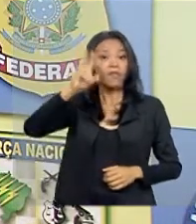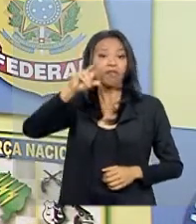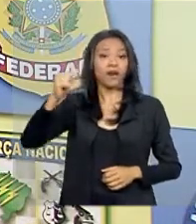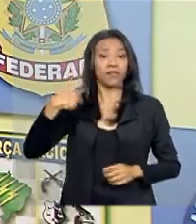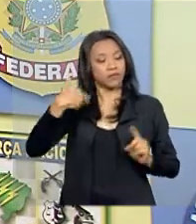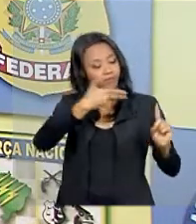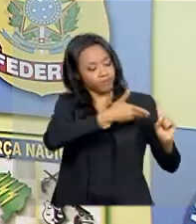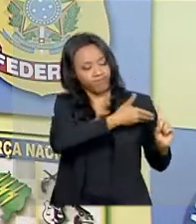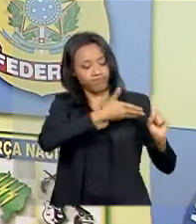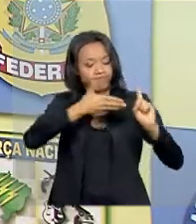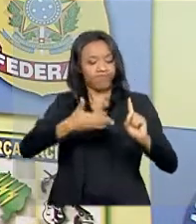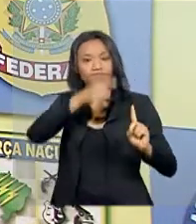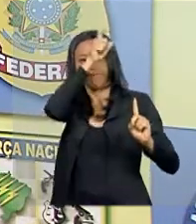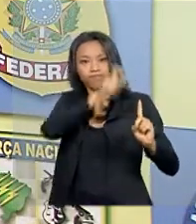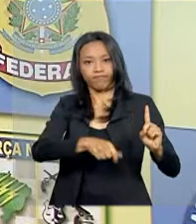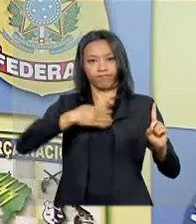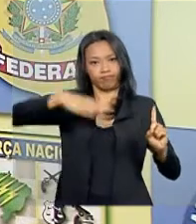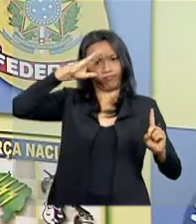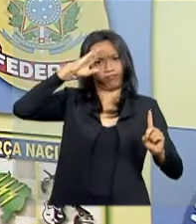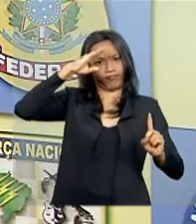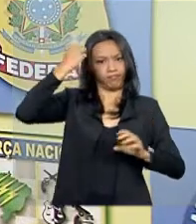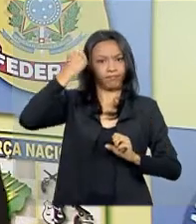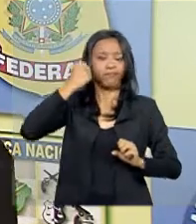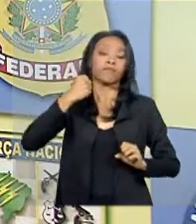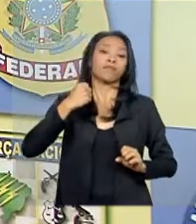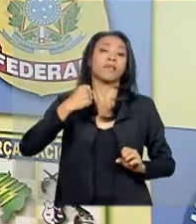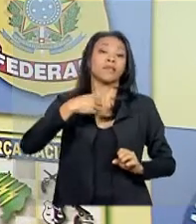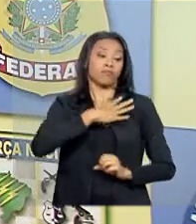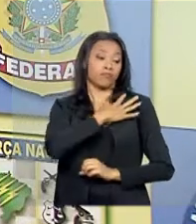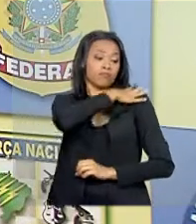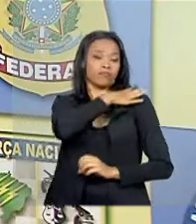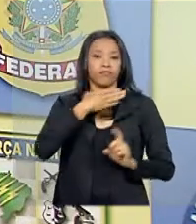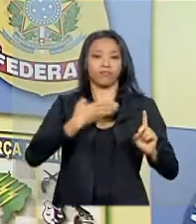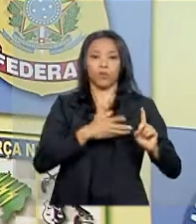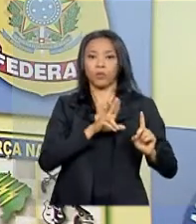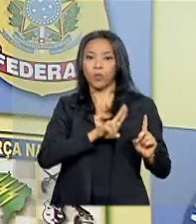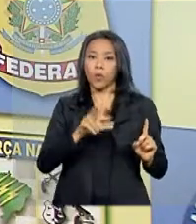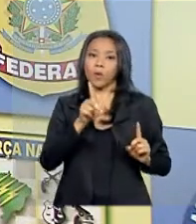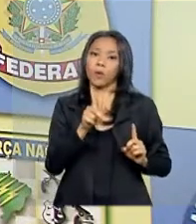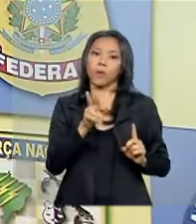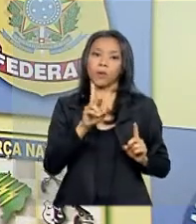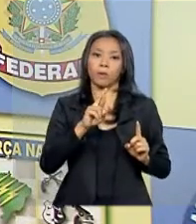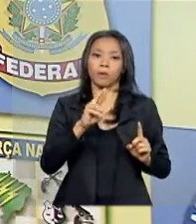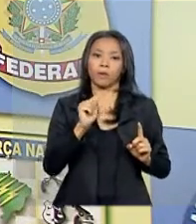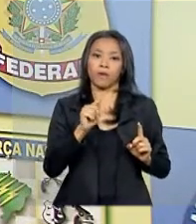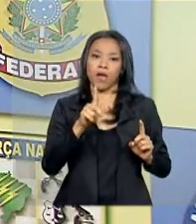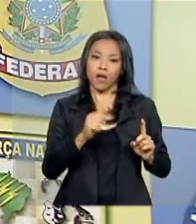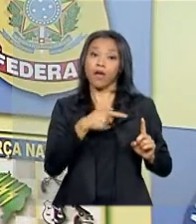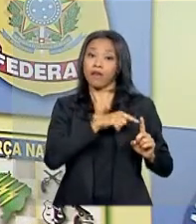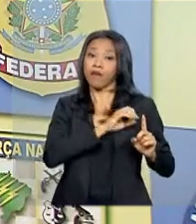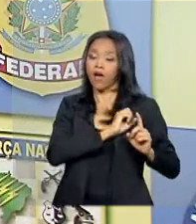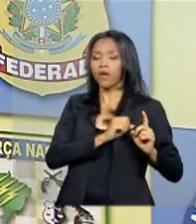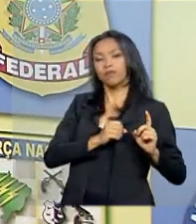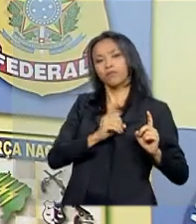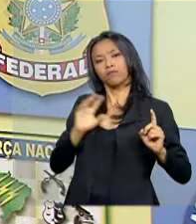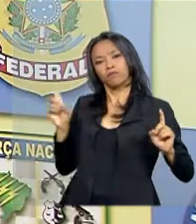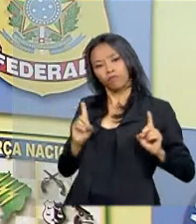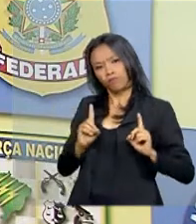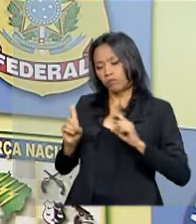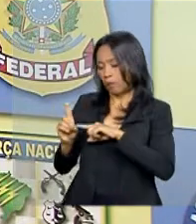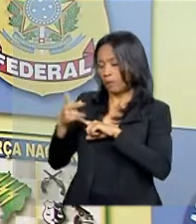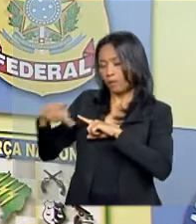Braga Neto e o general Braga Neto vai conduzir o presidente Michel Temer numa visita aqui ao Comando